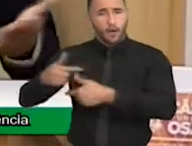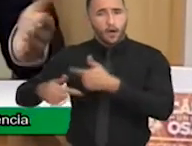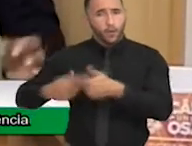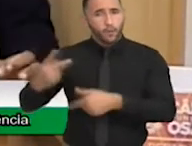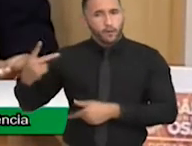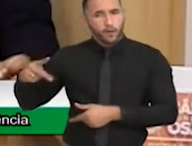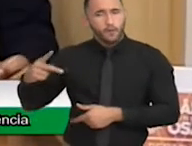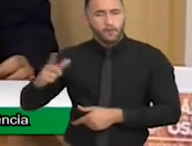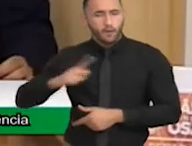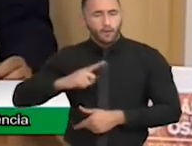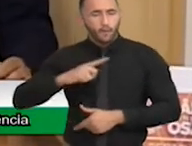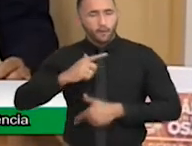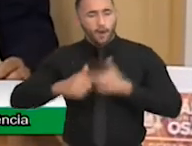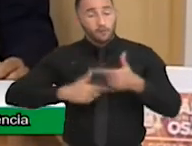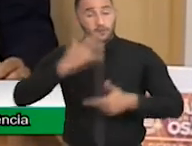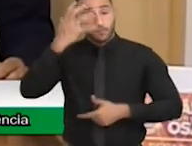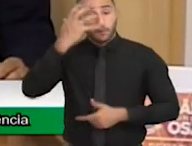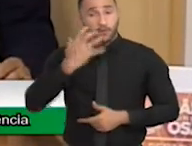sério que nem é lá.